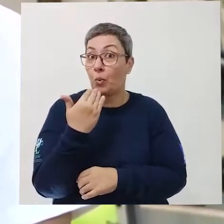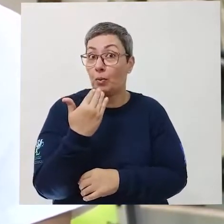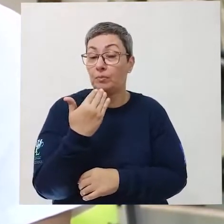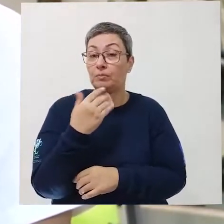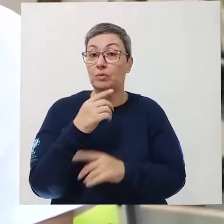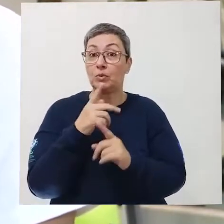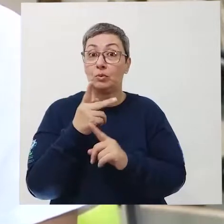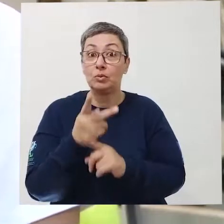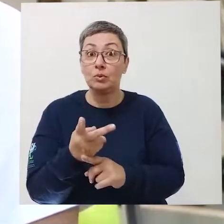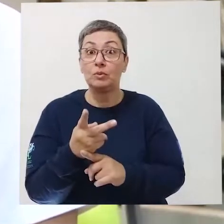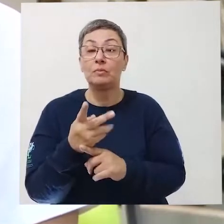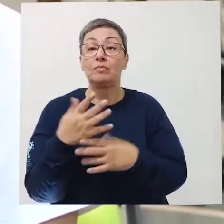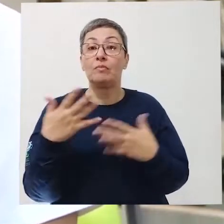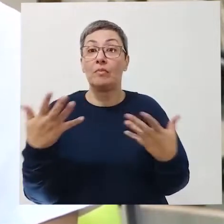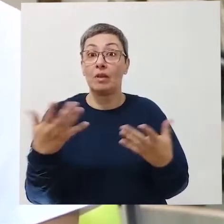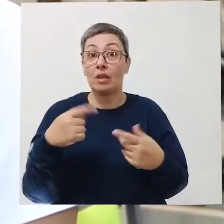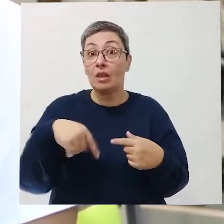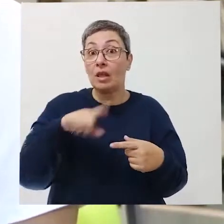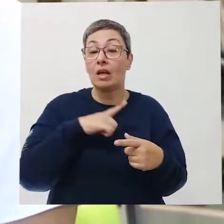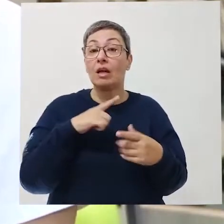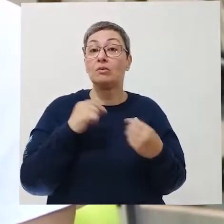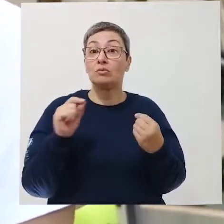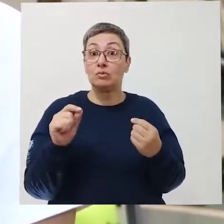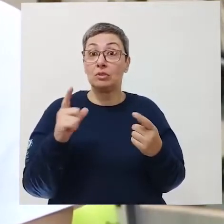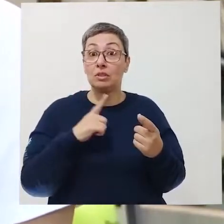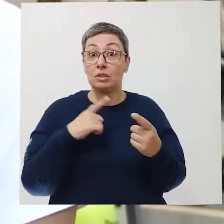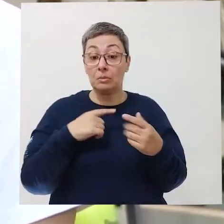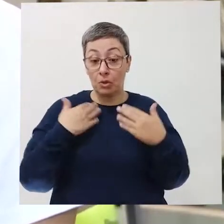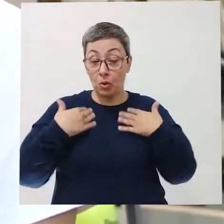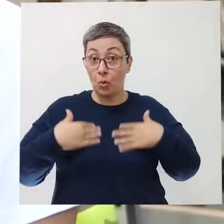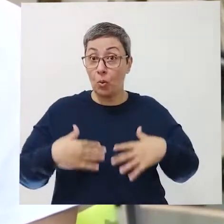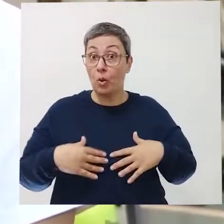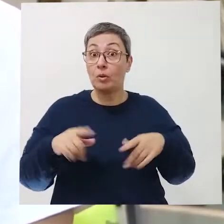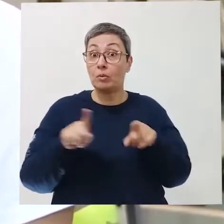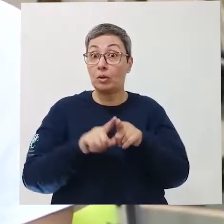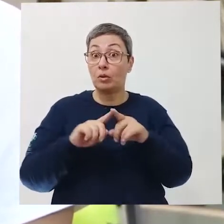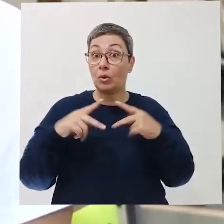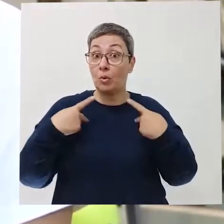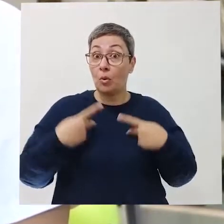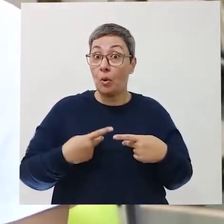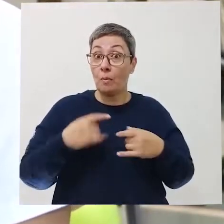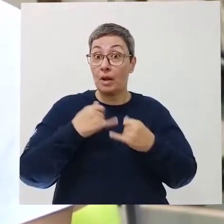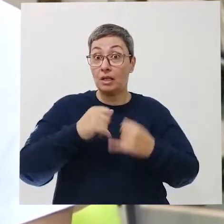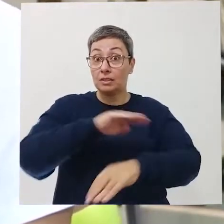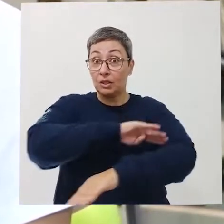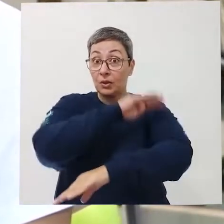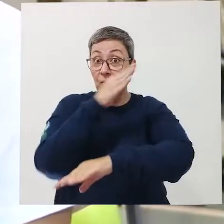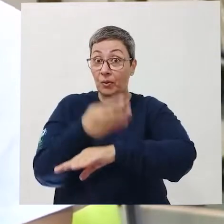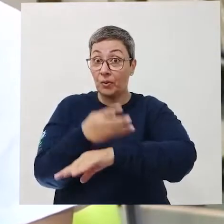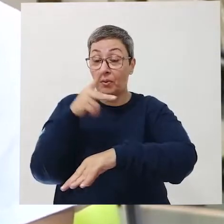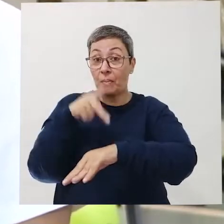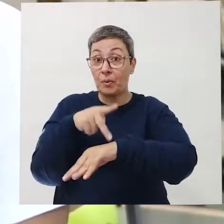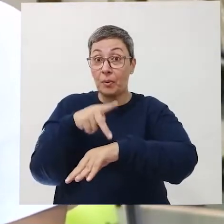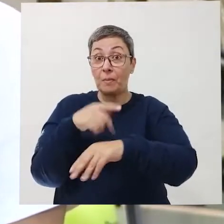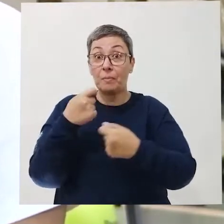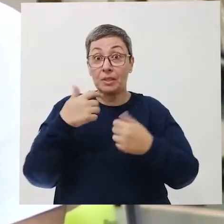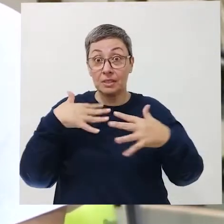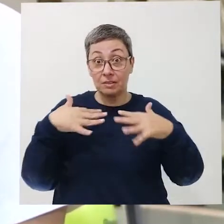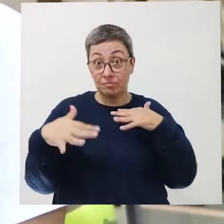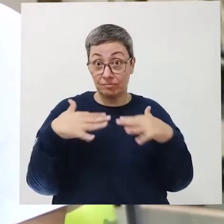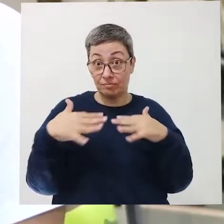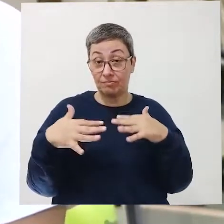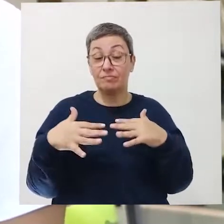alimento. Então, a gente ainda é, fisiologicamente, um homem da caverna, homens da caverna. Então, a gente precisa se